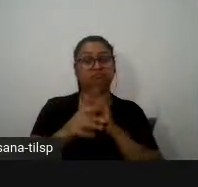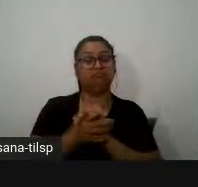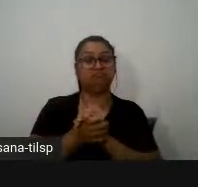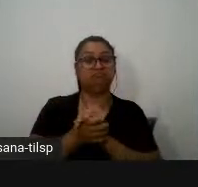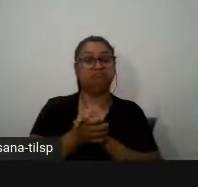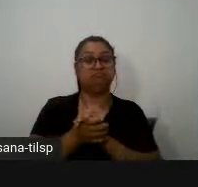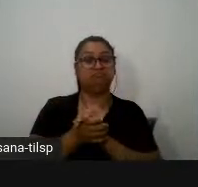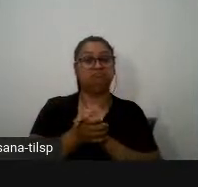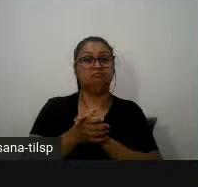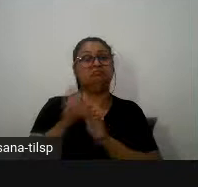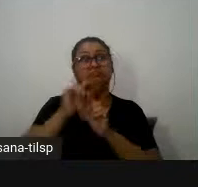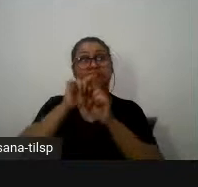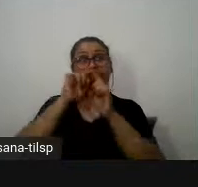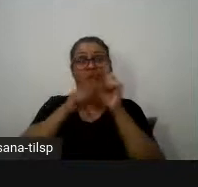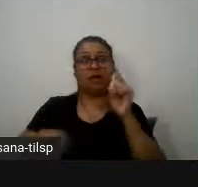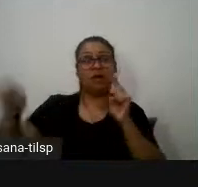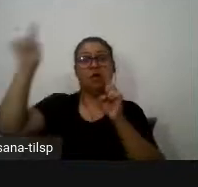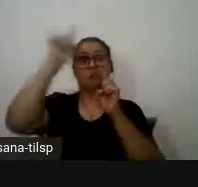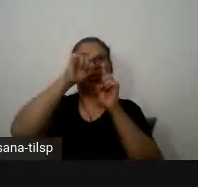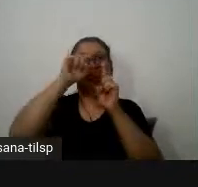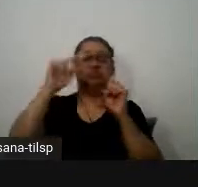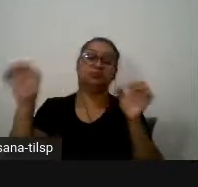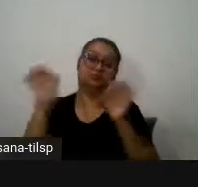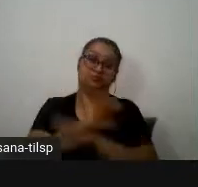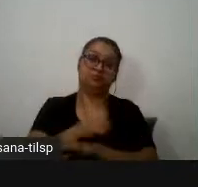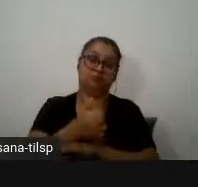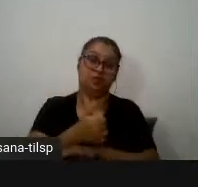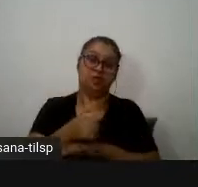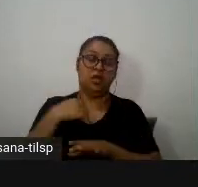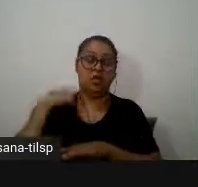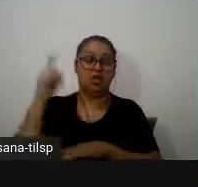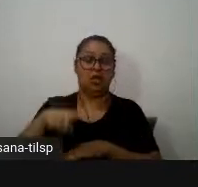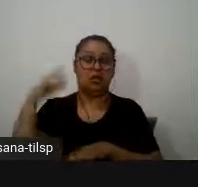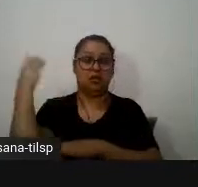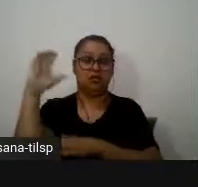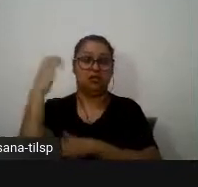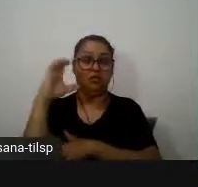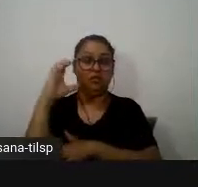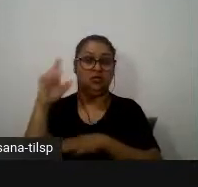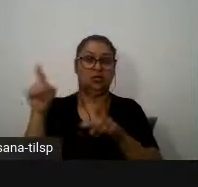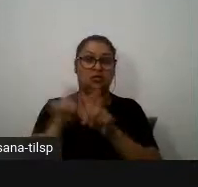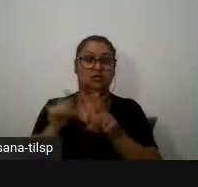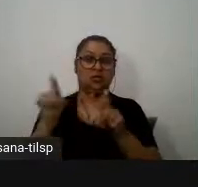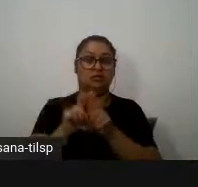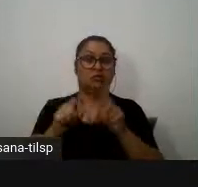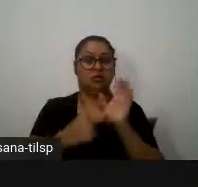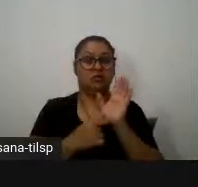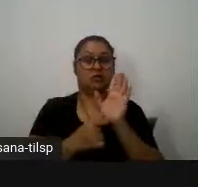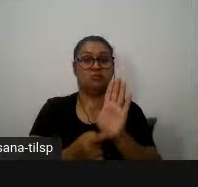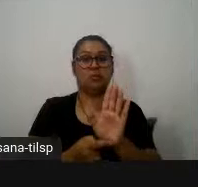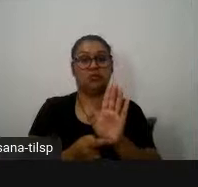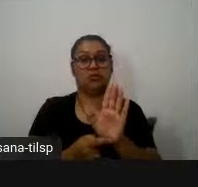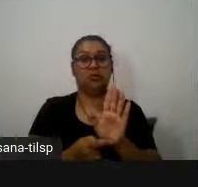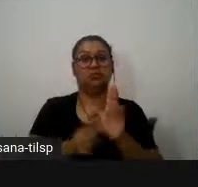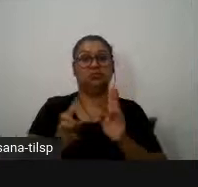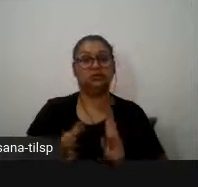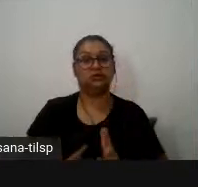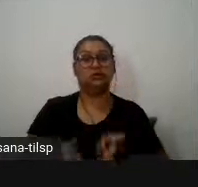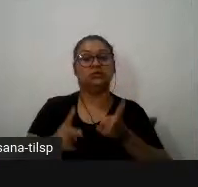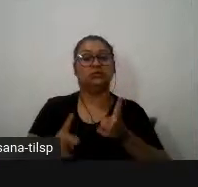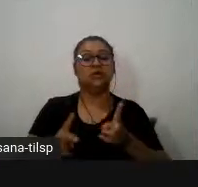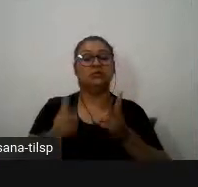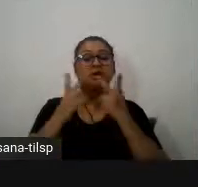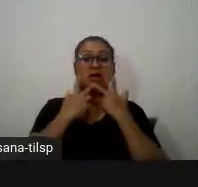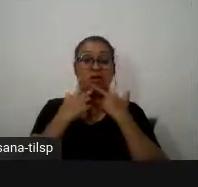chegada retoma o meu ponto de partida que a ciência é e será sempre dependente da língua e do texto em que é